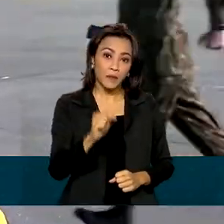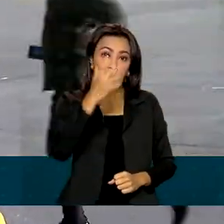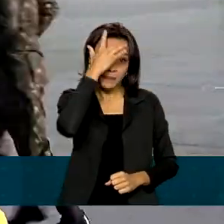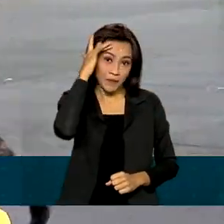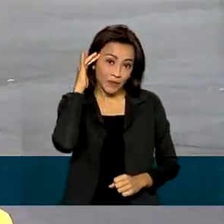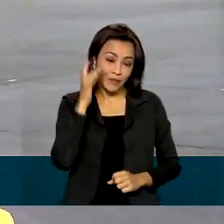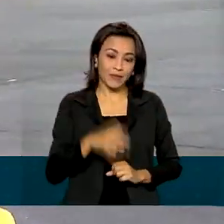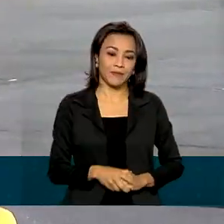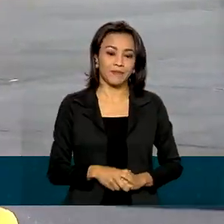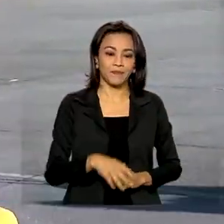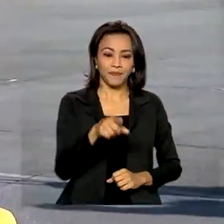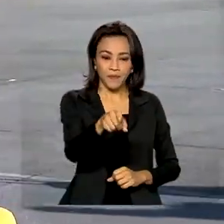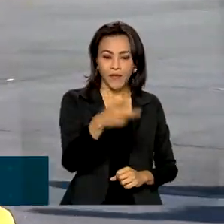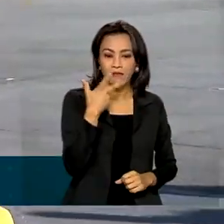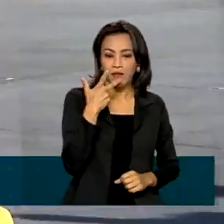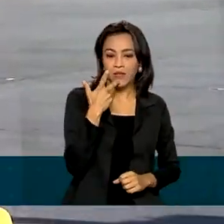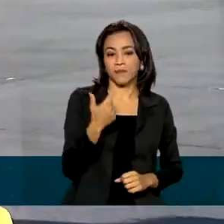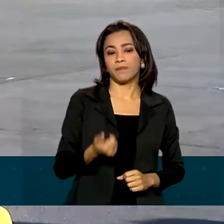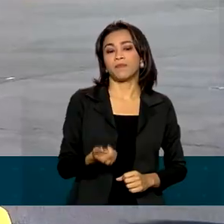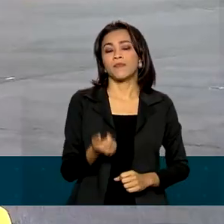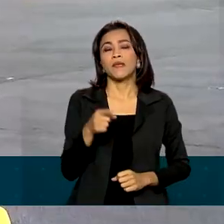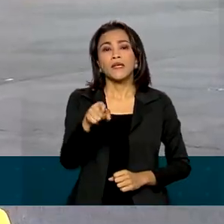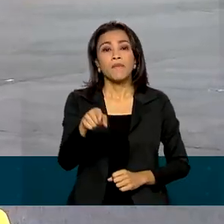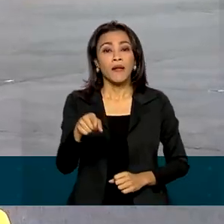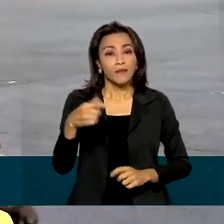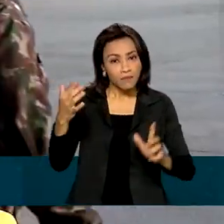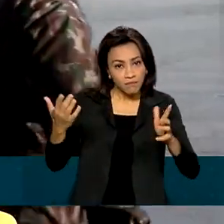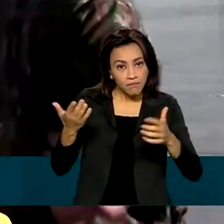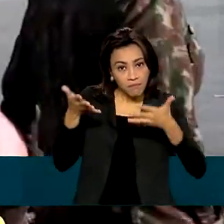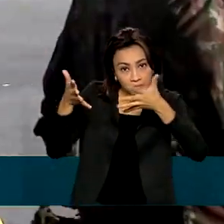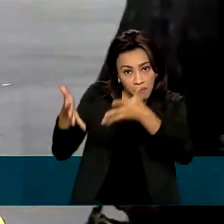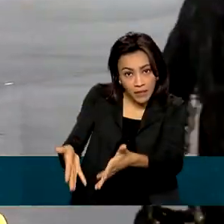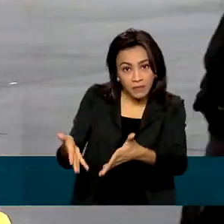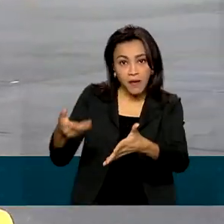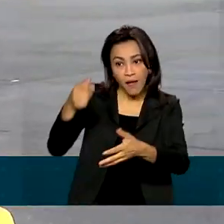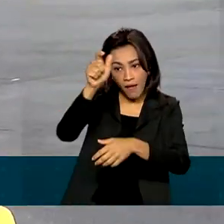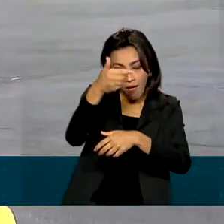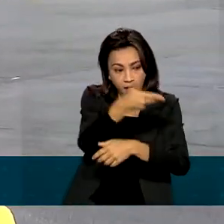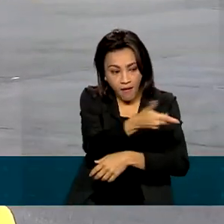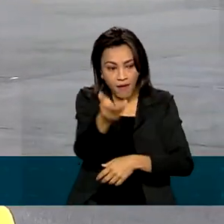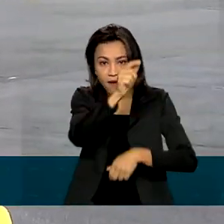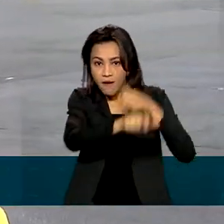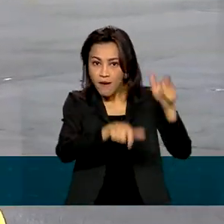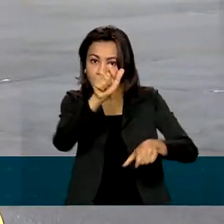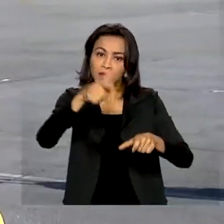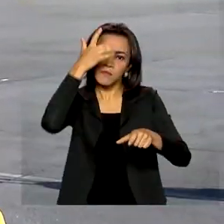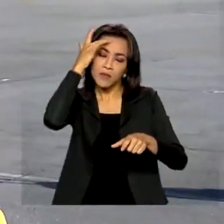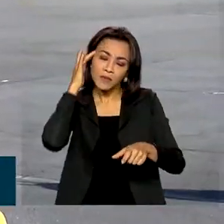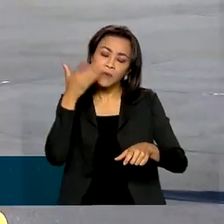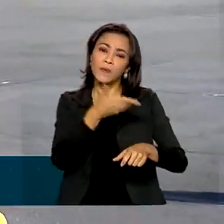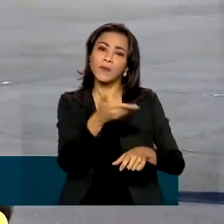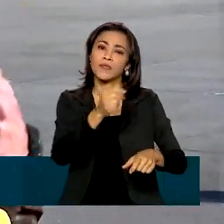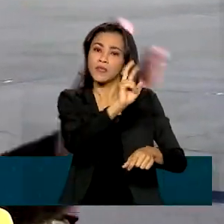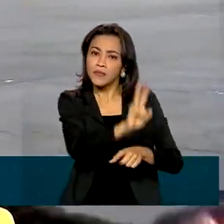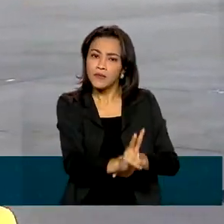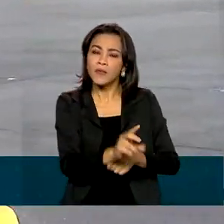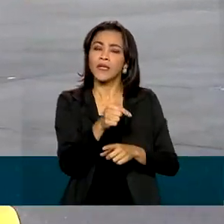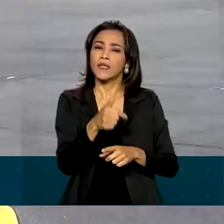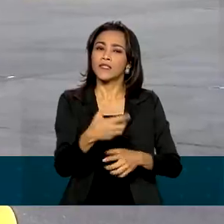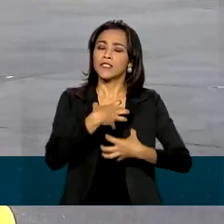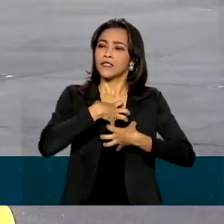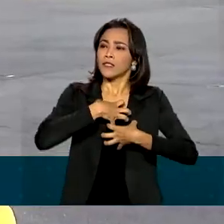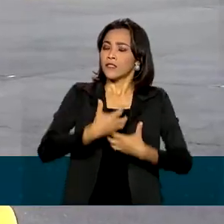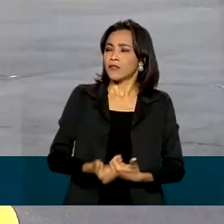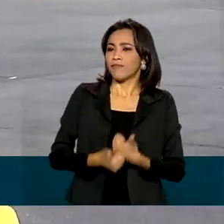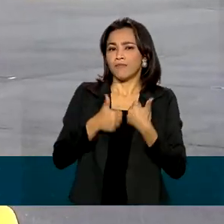Entregar pessoas para participar desse tipo de missão faz com que essas pessoas voltem renovadas, faz com que essas pessoas